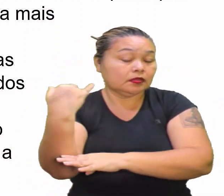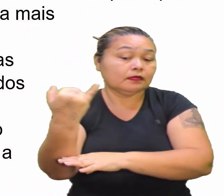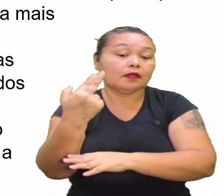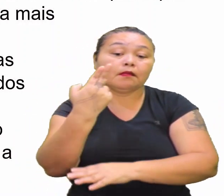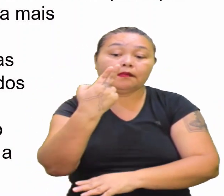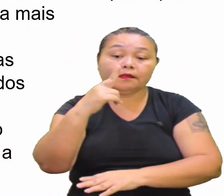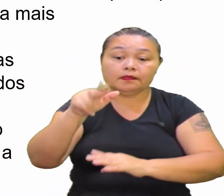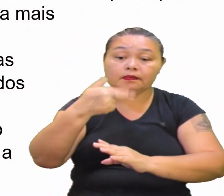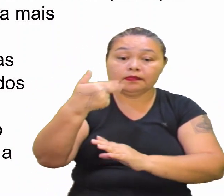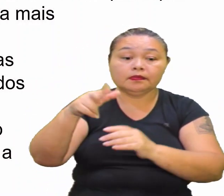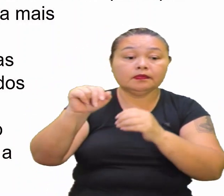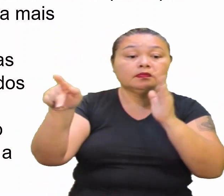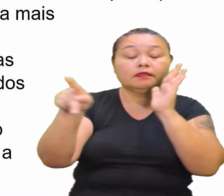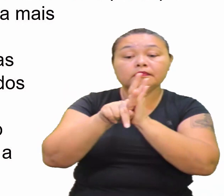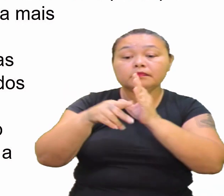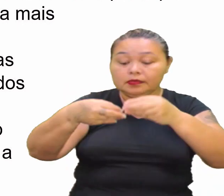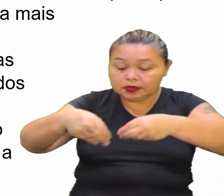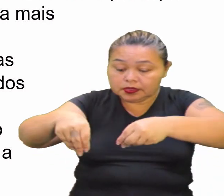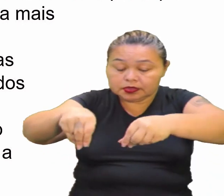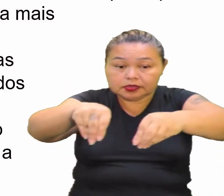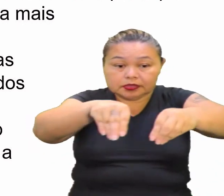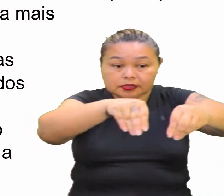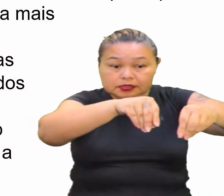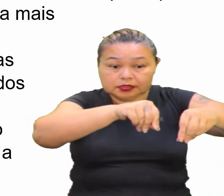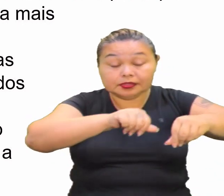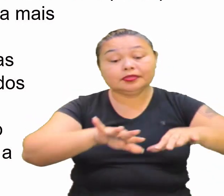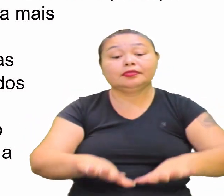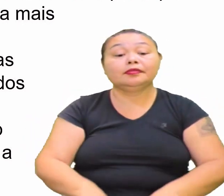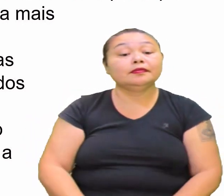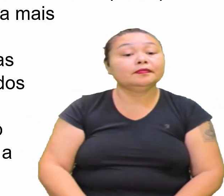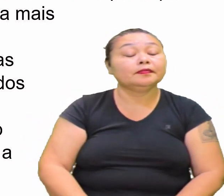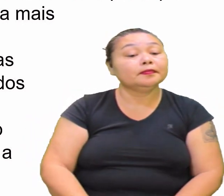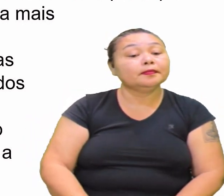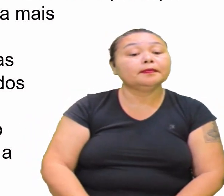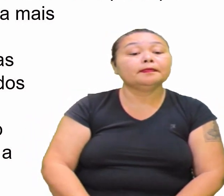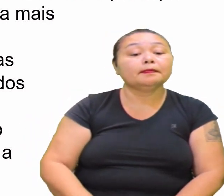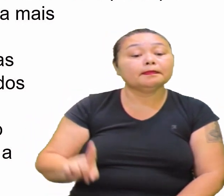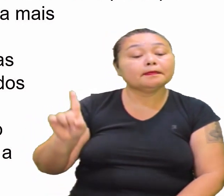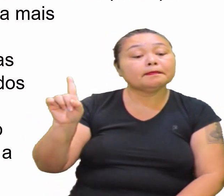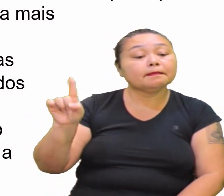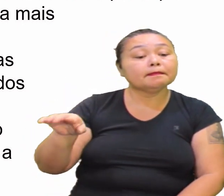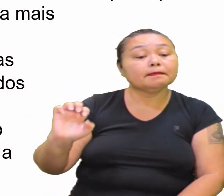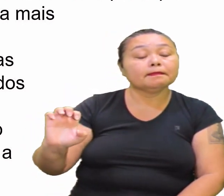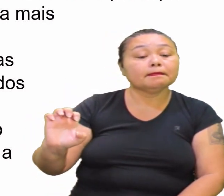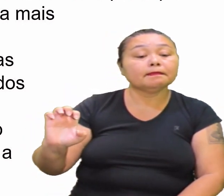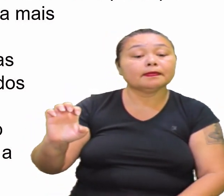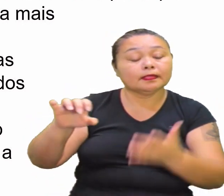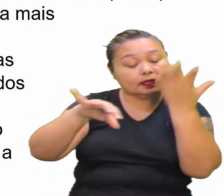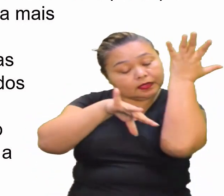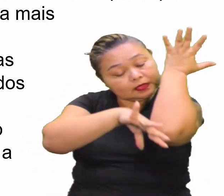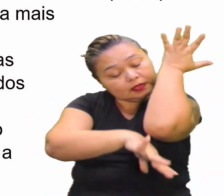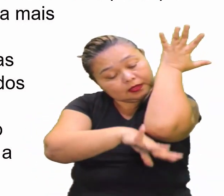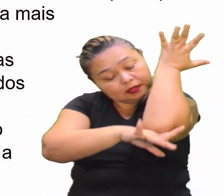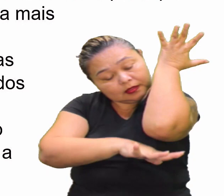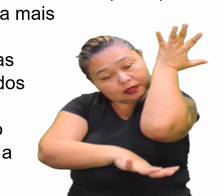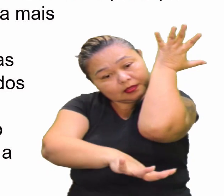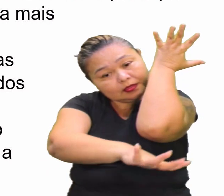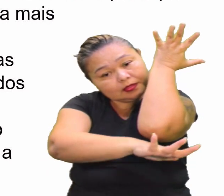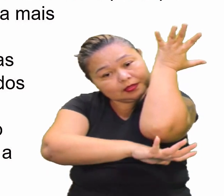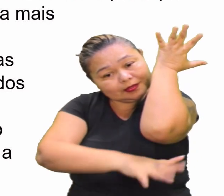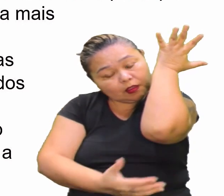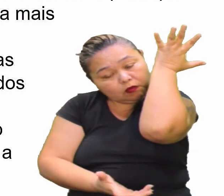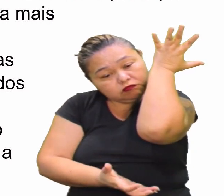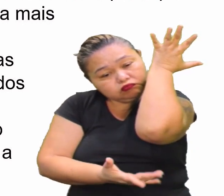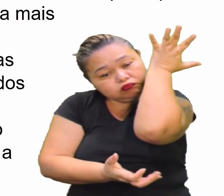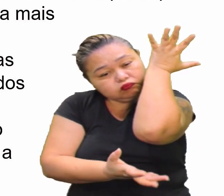essenciais Para a nutrição Dos decompositores Não só essa daí, tá? Letra E As raízes das plantas São